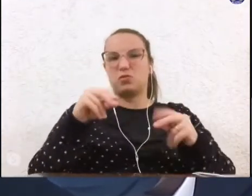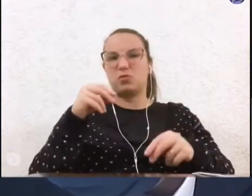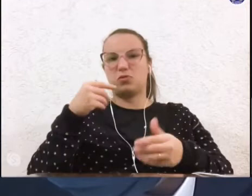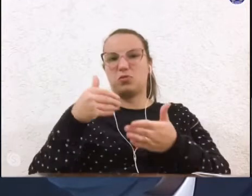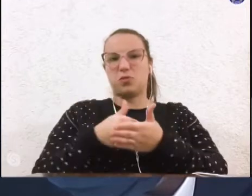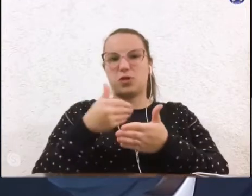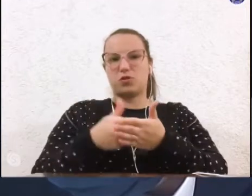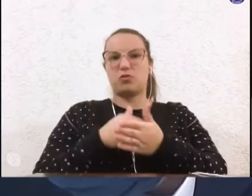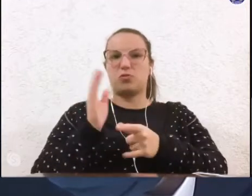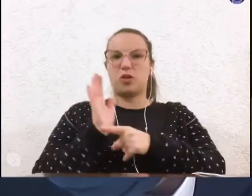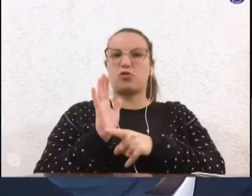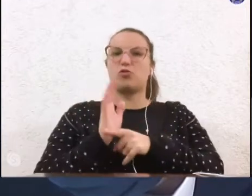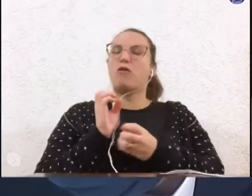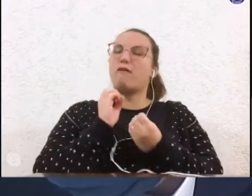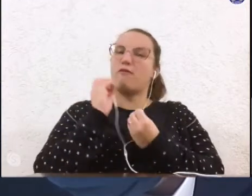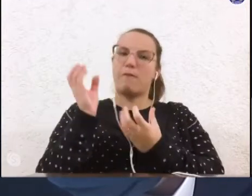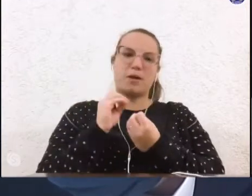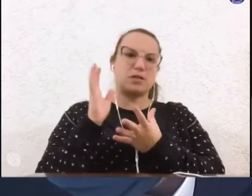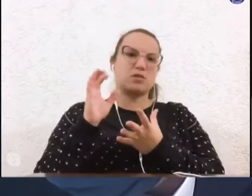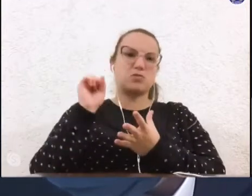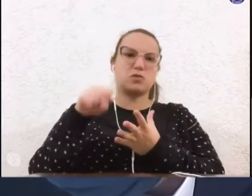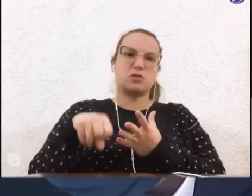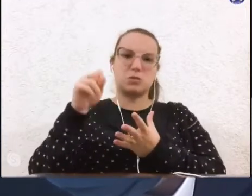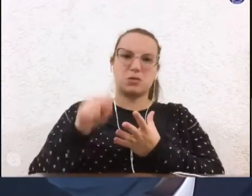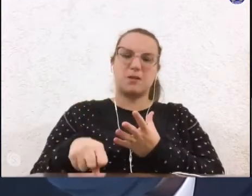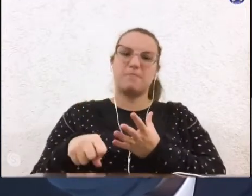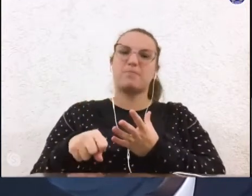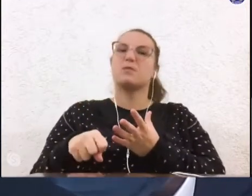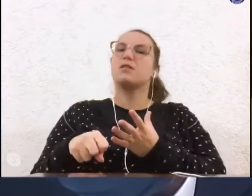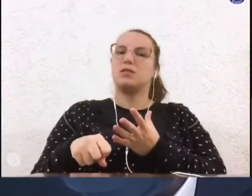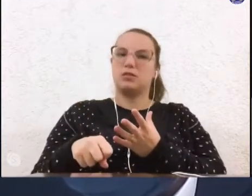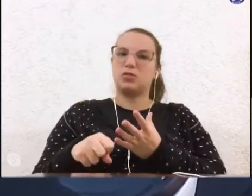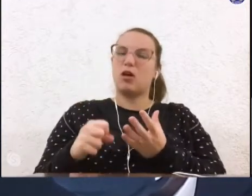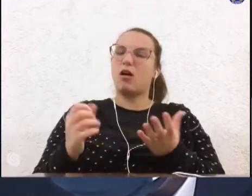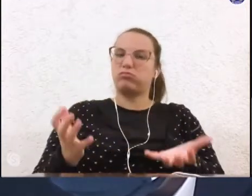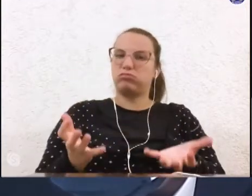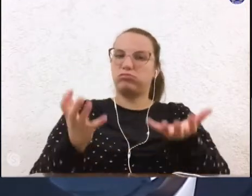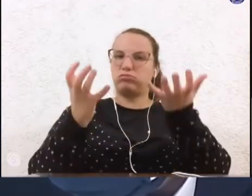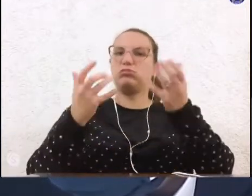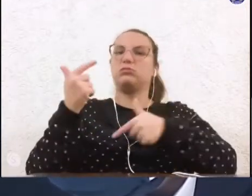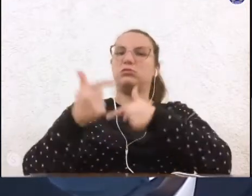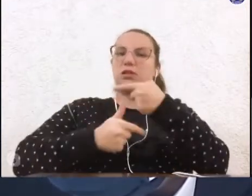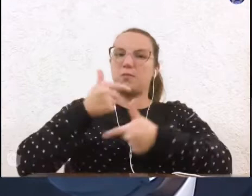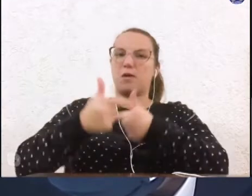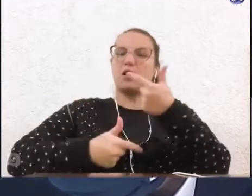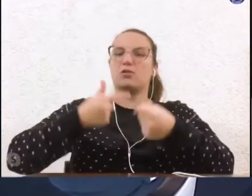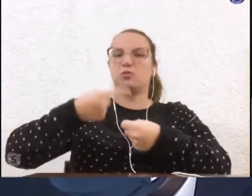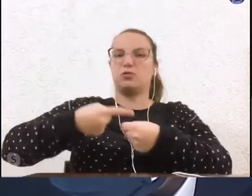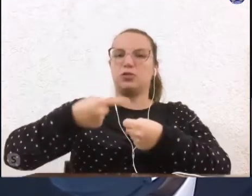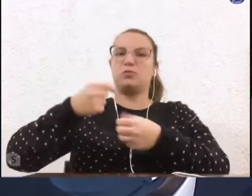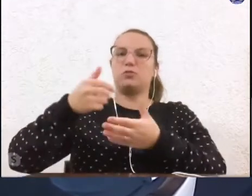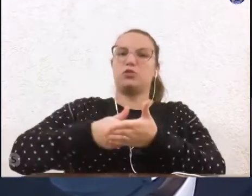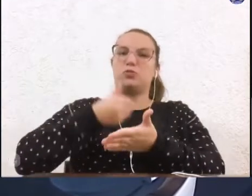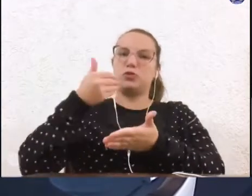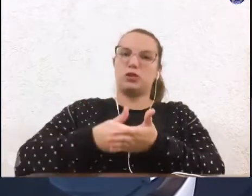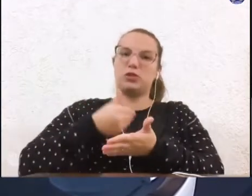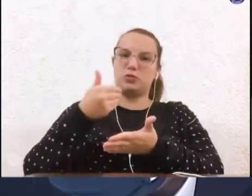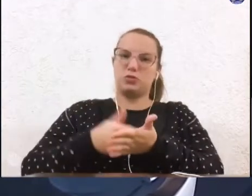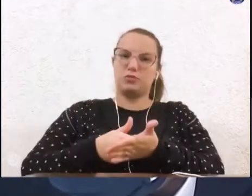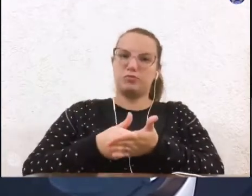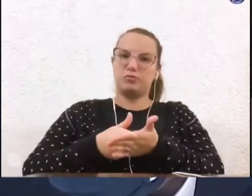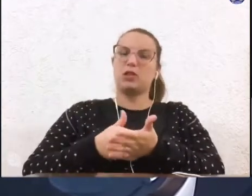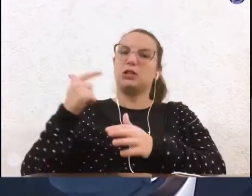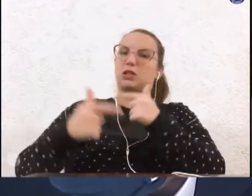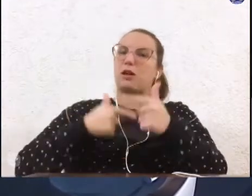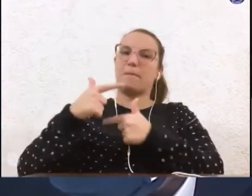tem nos informado e isso só tem que engrandecer o trabalho e o município de Botucatu pelo trabalho que